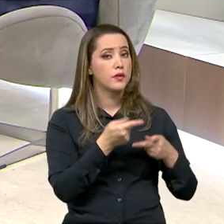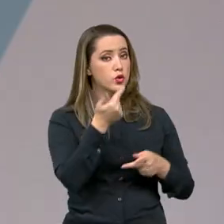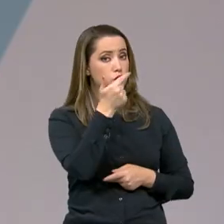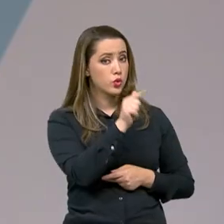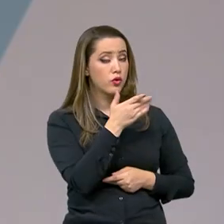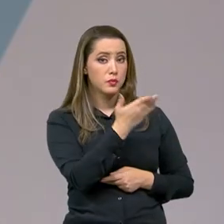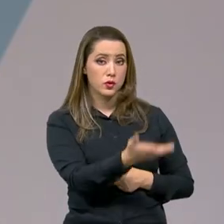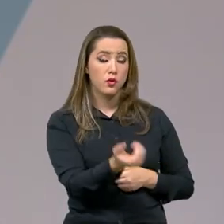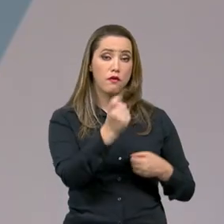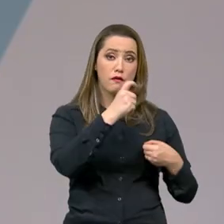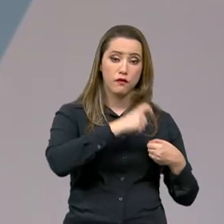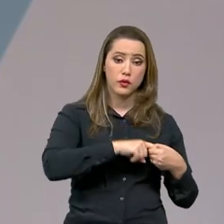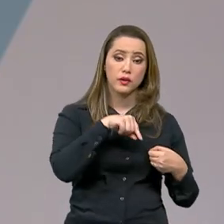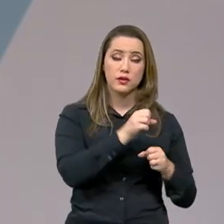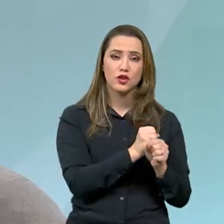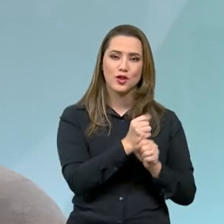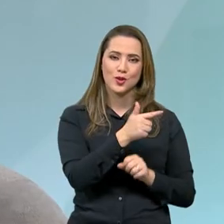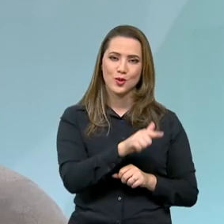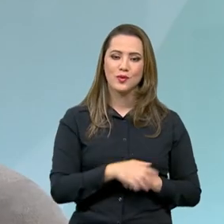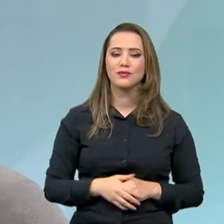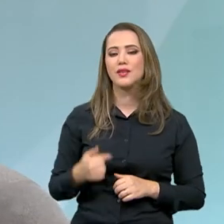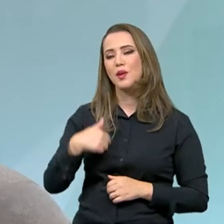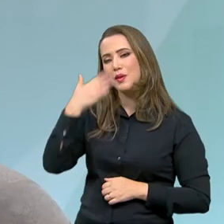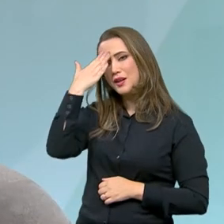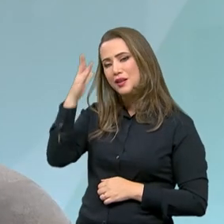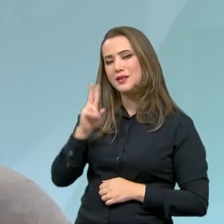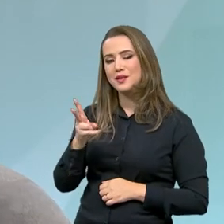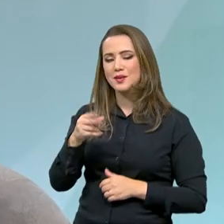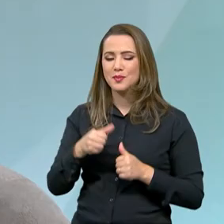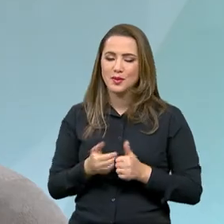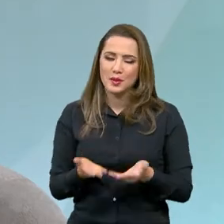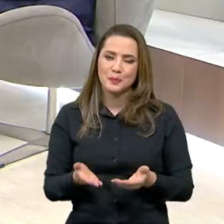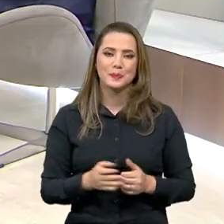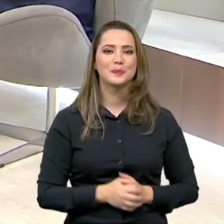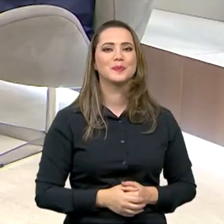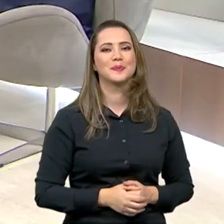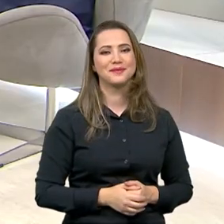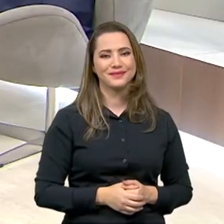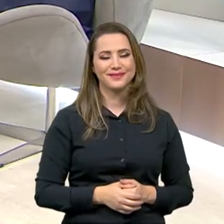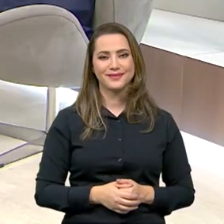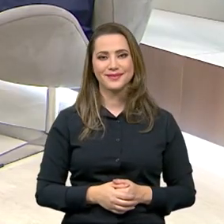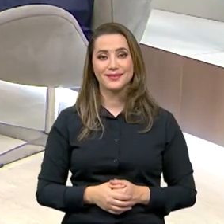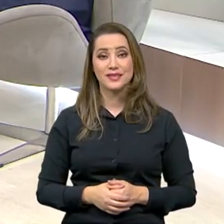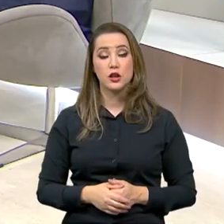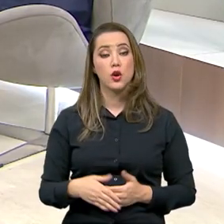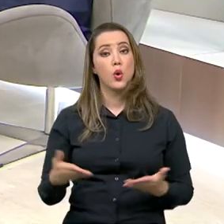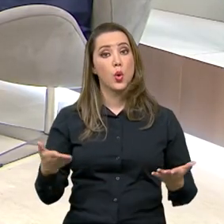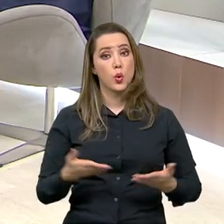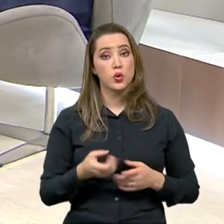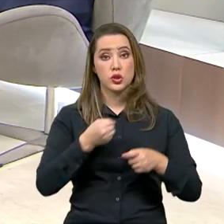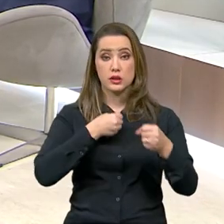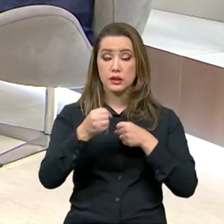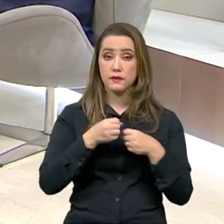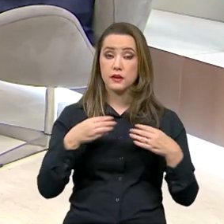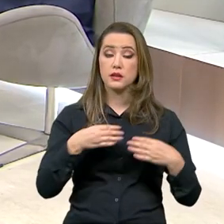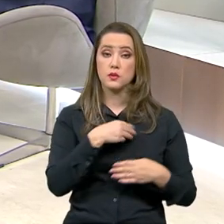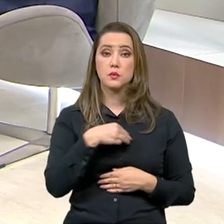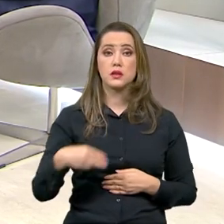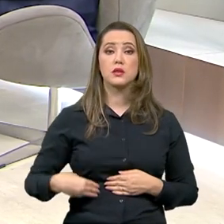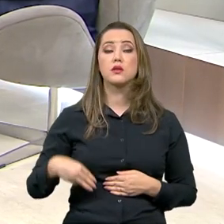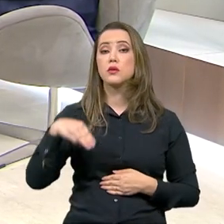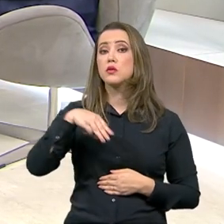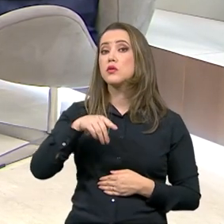senhor voltar a esse ano ainda. Eu que agradeço, a gente está sempre à disposição. Hoje eu entrevistei o ministro do Desenvolvimento